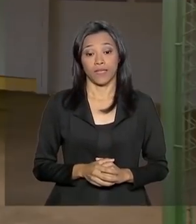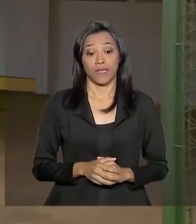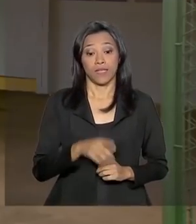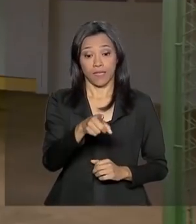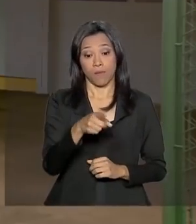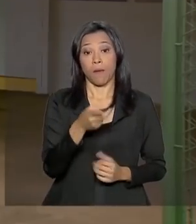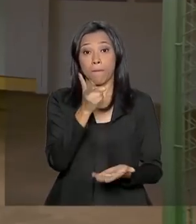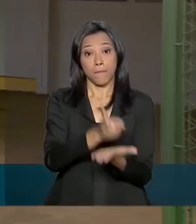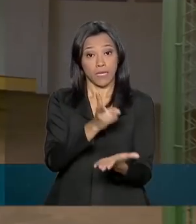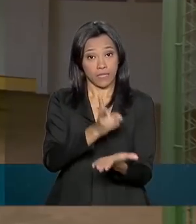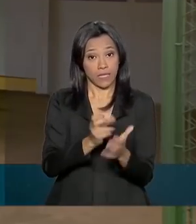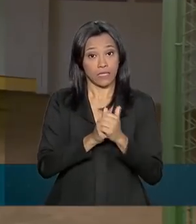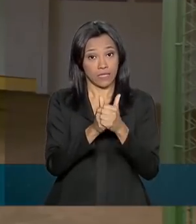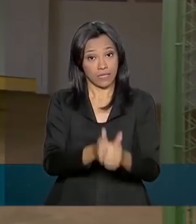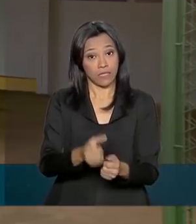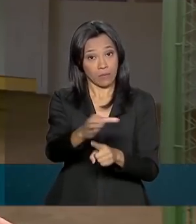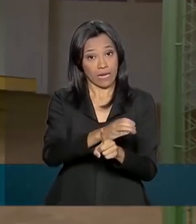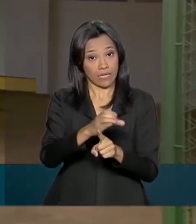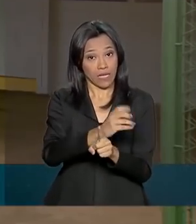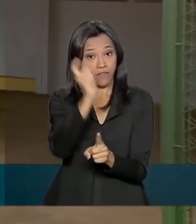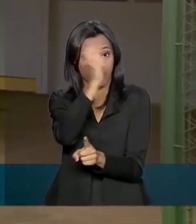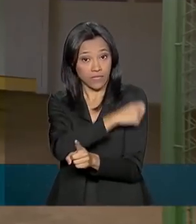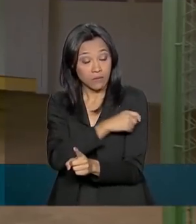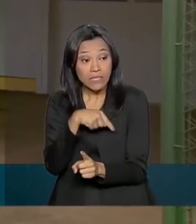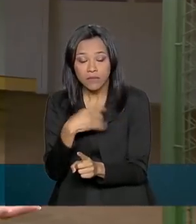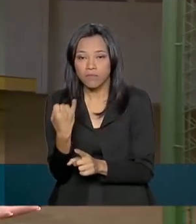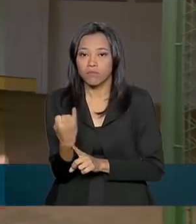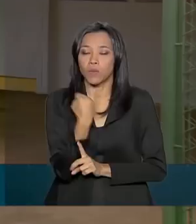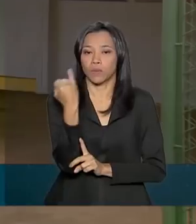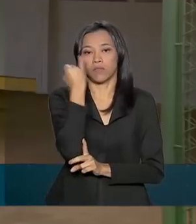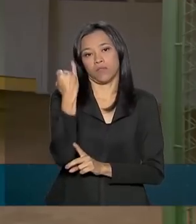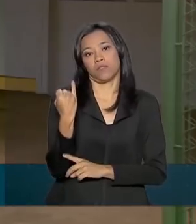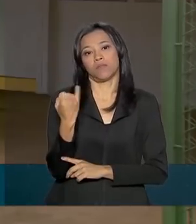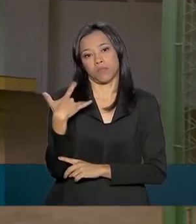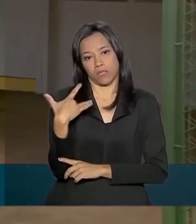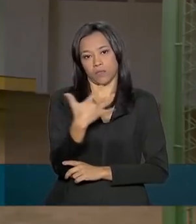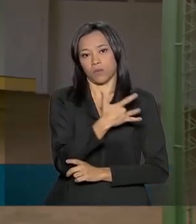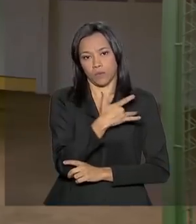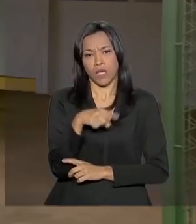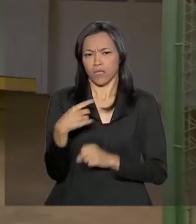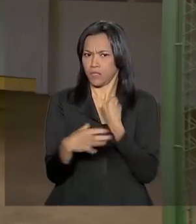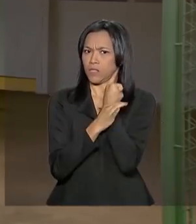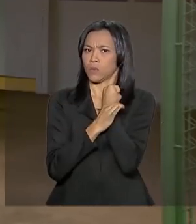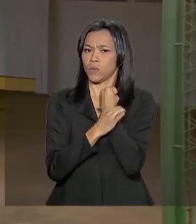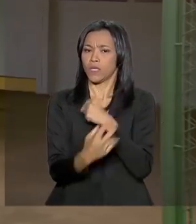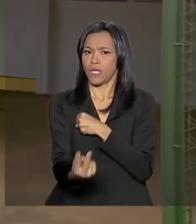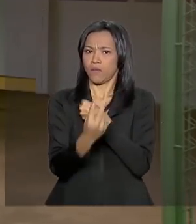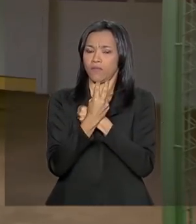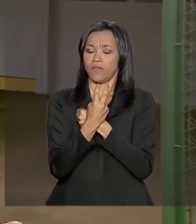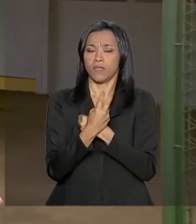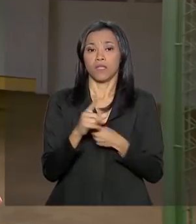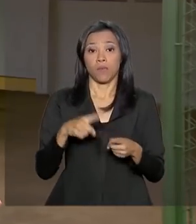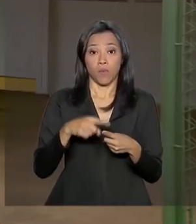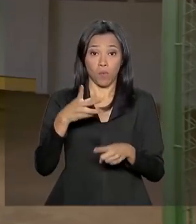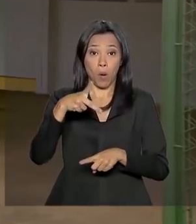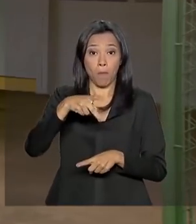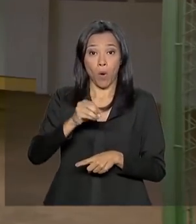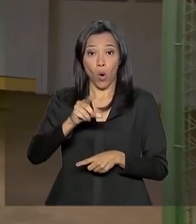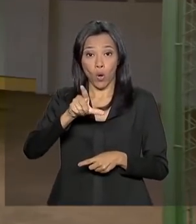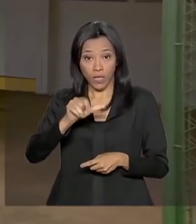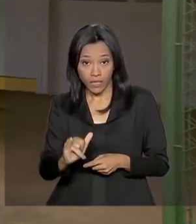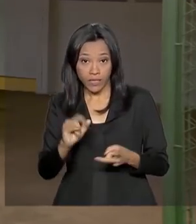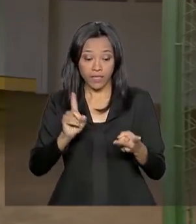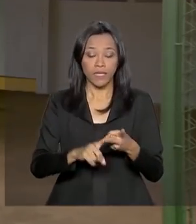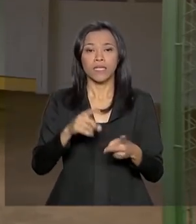Manter a vacinação em dia é fundamental para a saúde. As vacinas são seguras e previnem doenças sérias, como a poliomielite, o